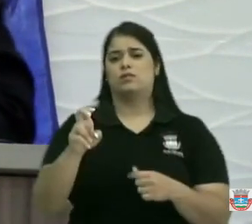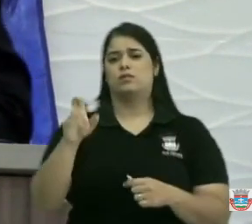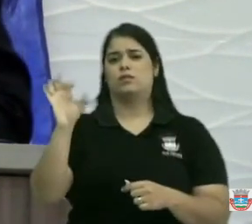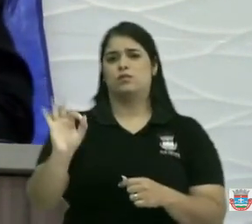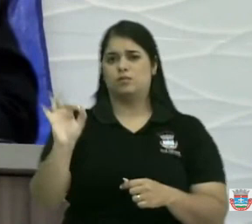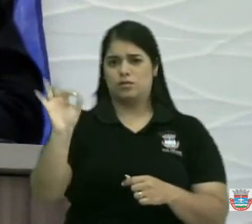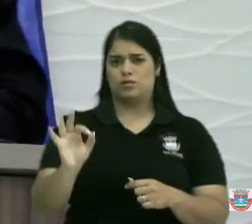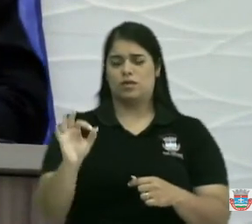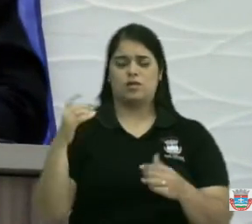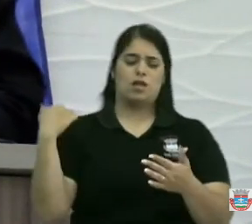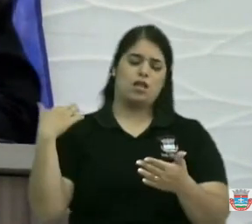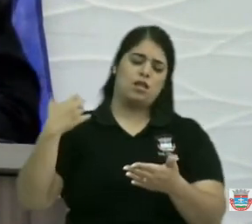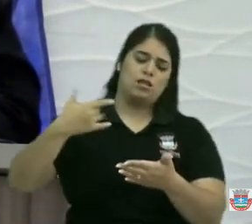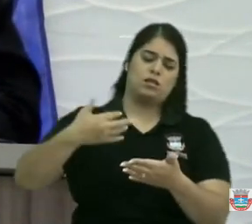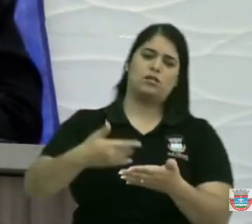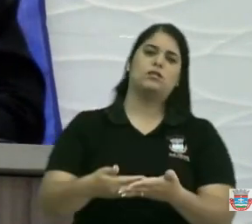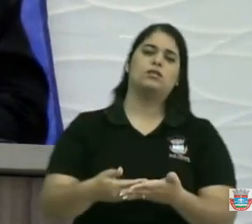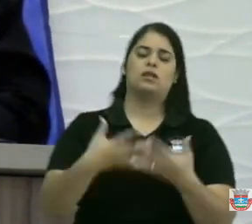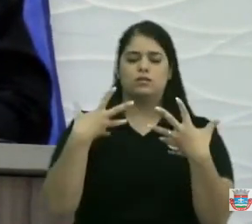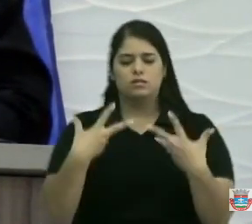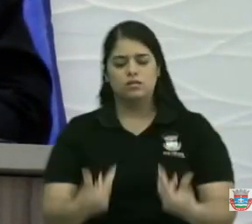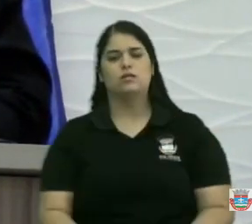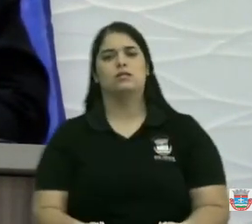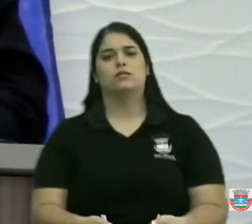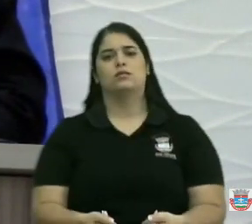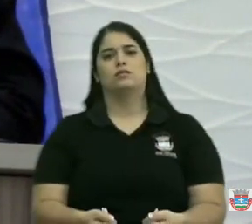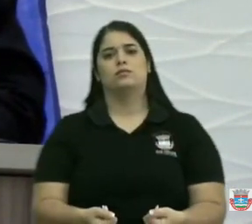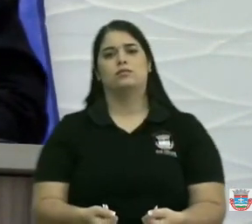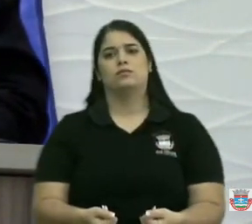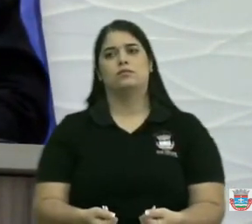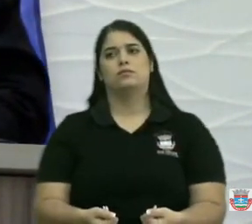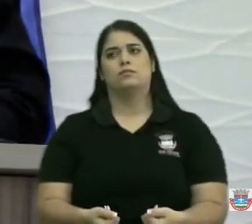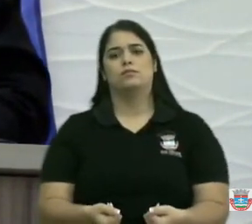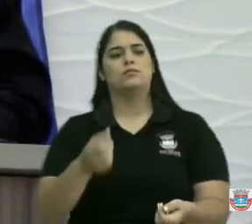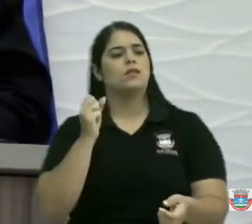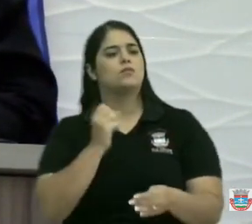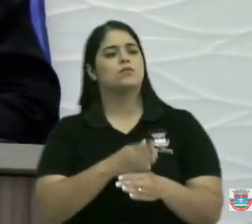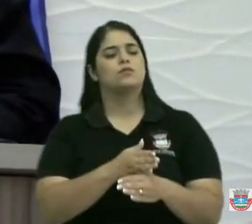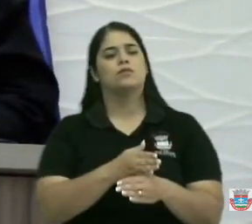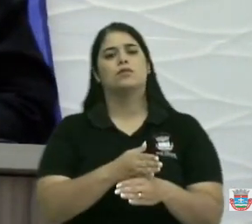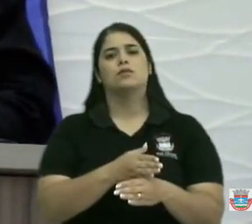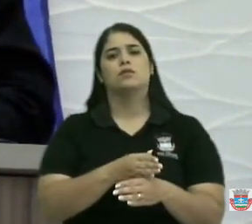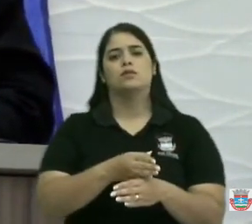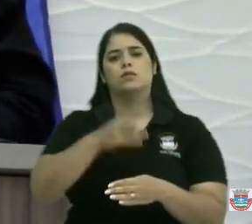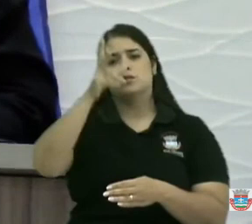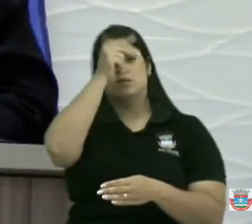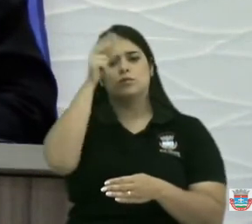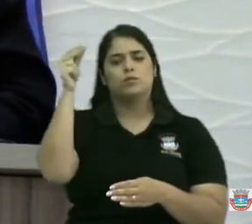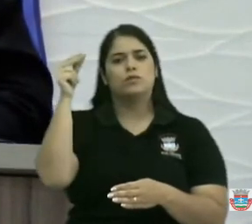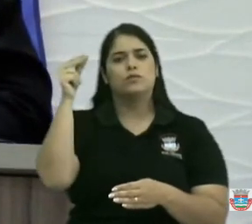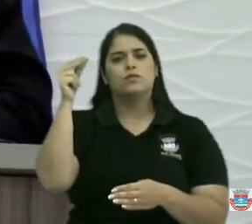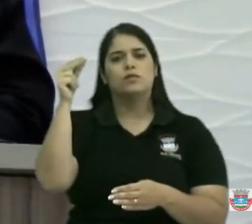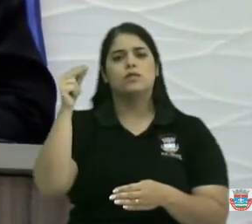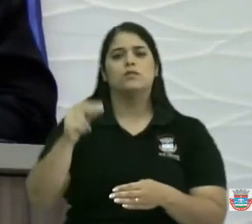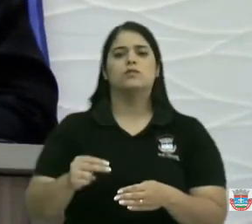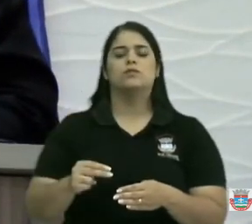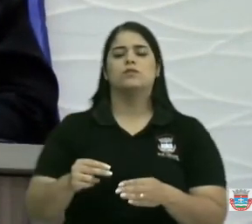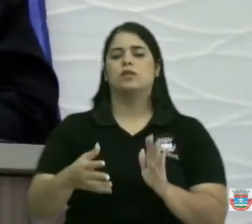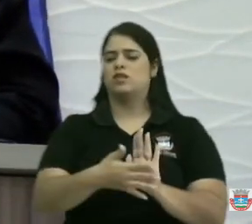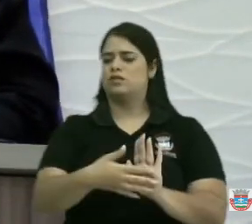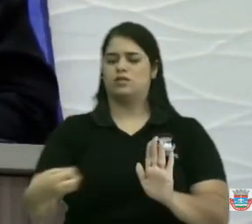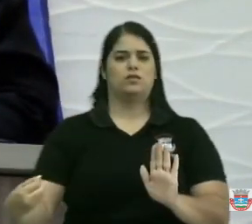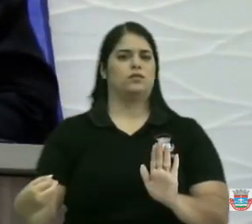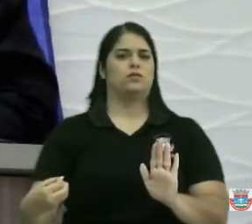na carreira que aceitaram a aprovação o prefeito foi e tirou o projeto aqui